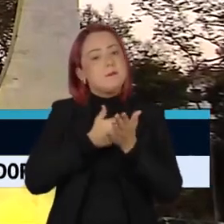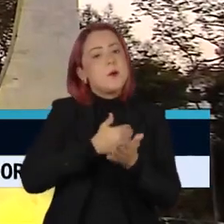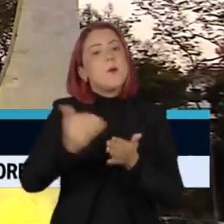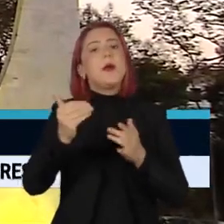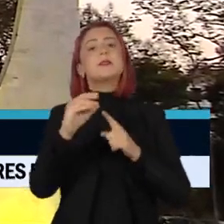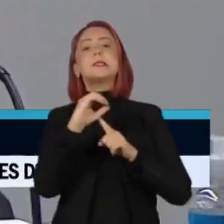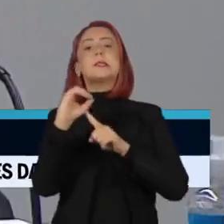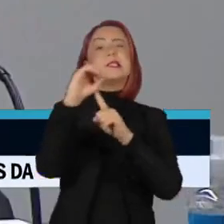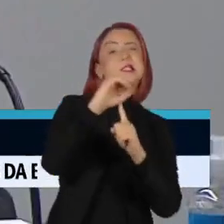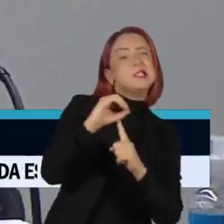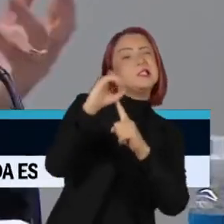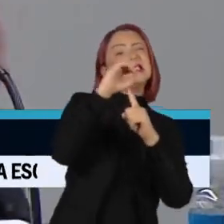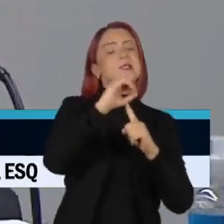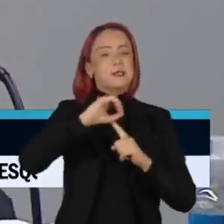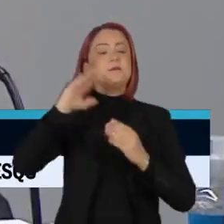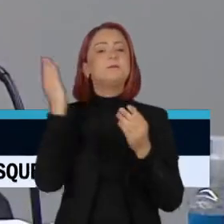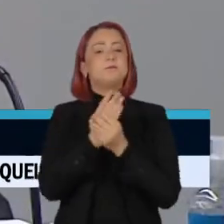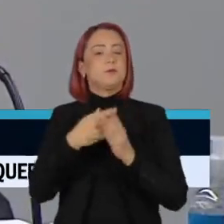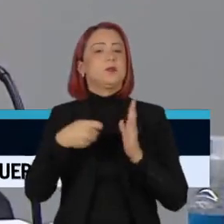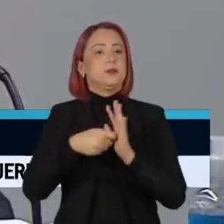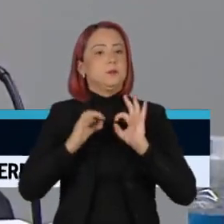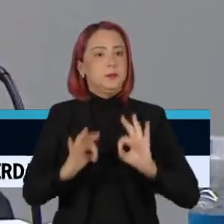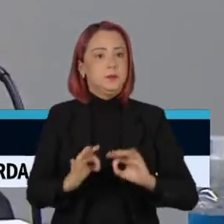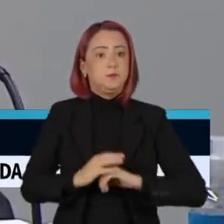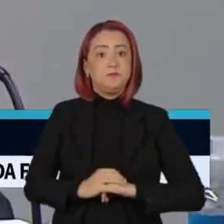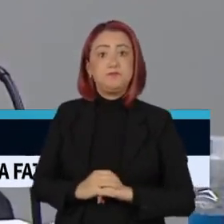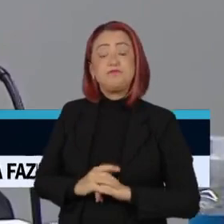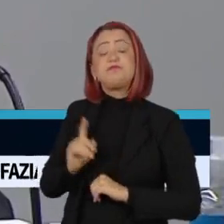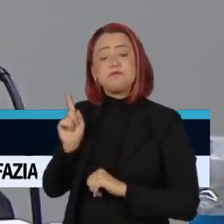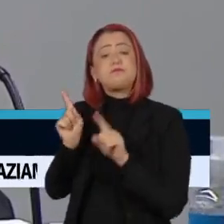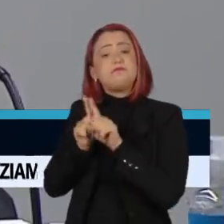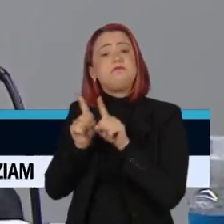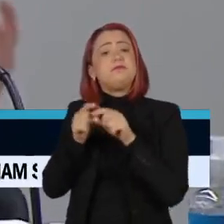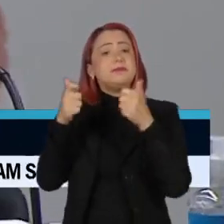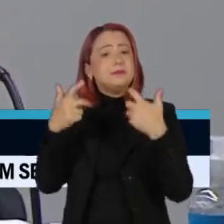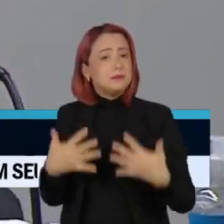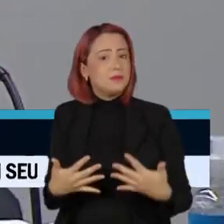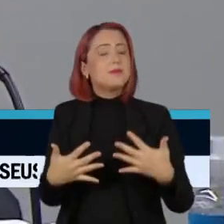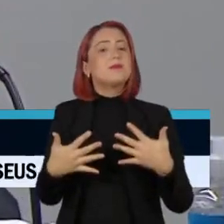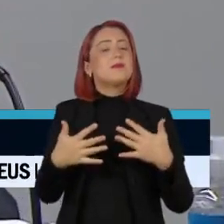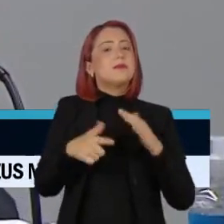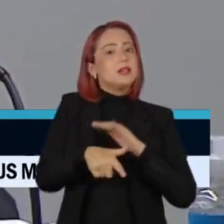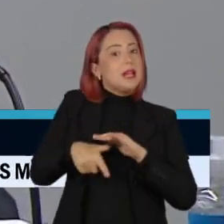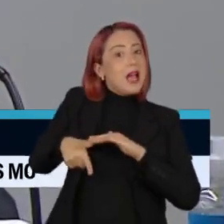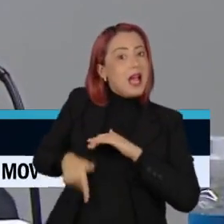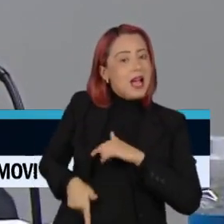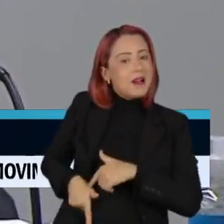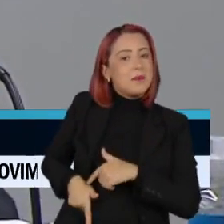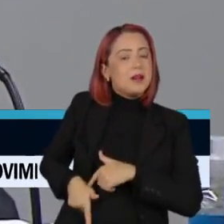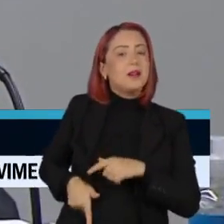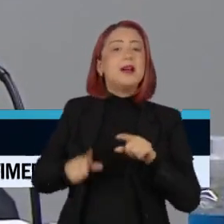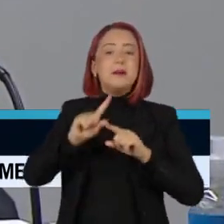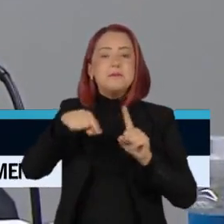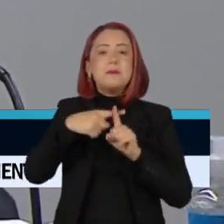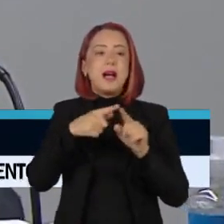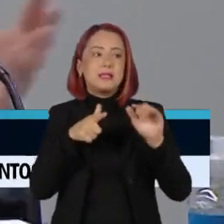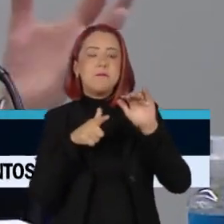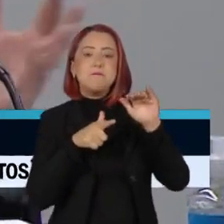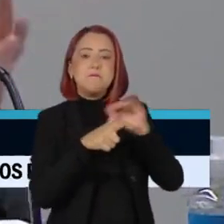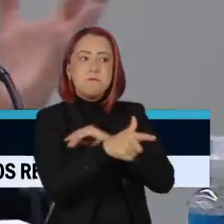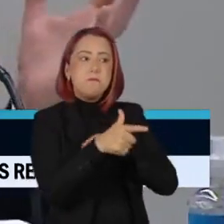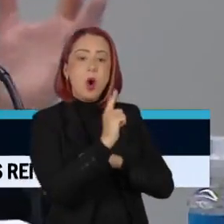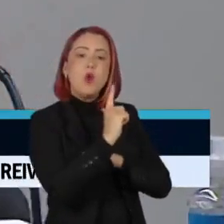a revelia. O ministro do STF cita que os crimes de porte ilegal e disparo de arma de fogo podem ser